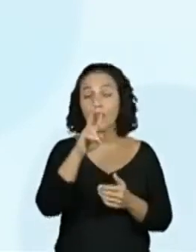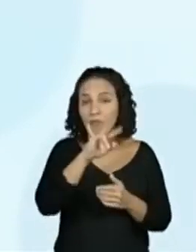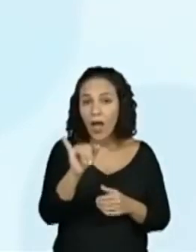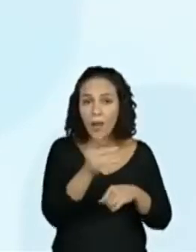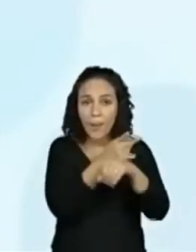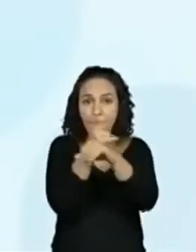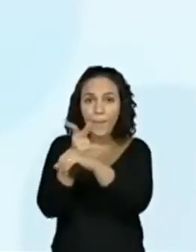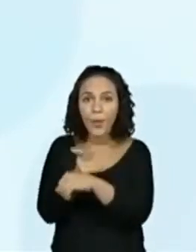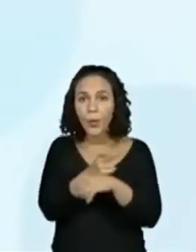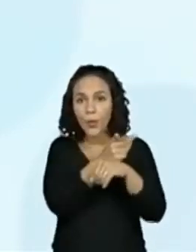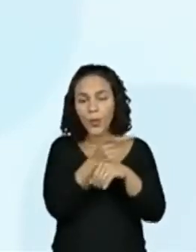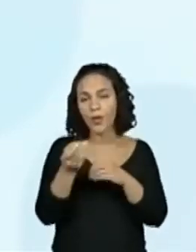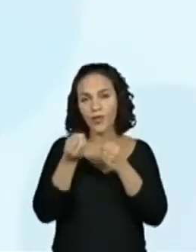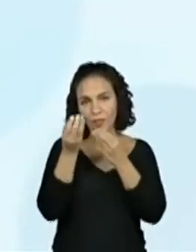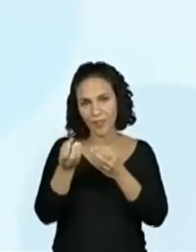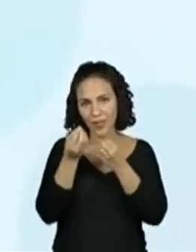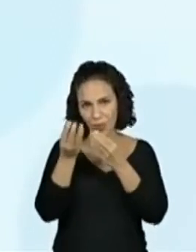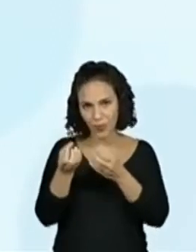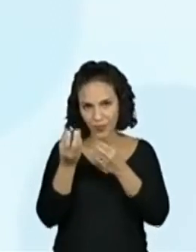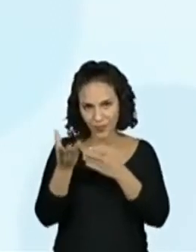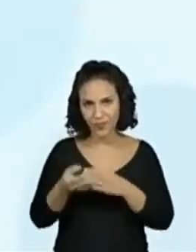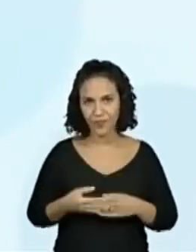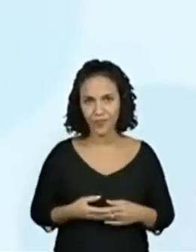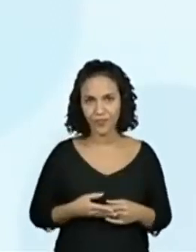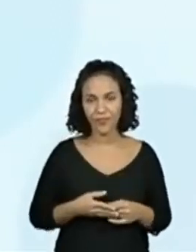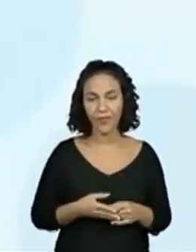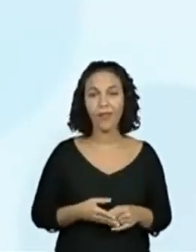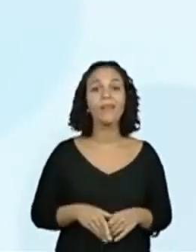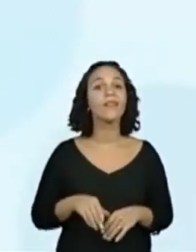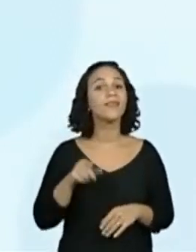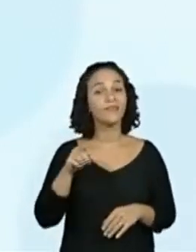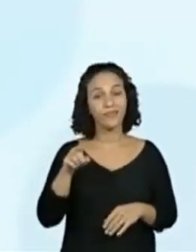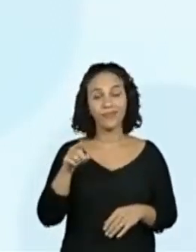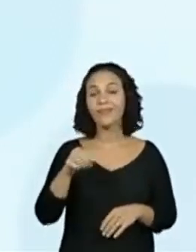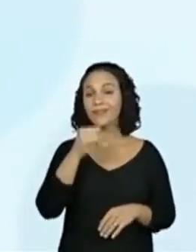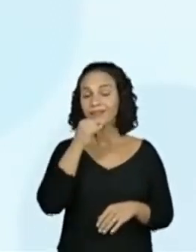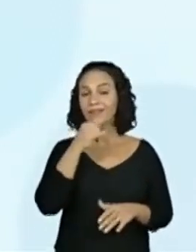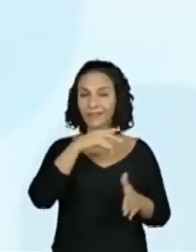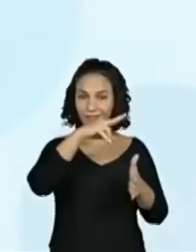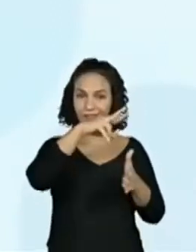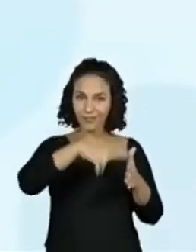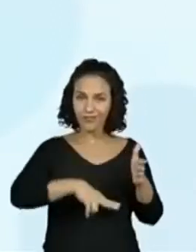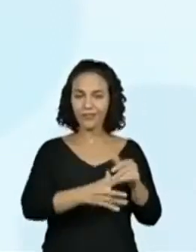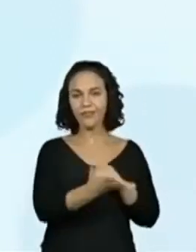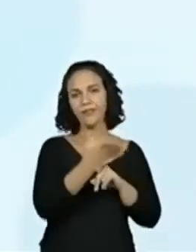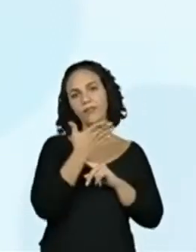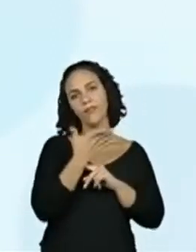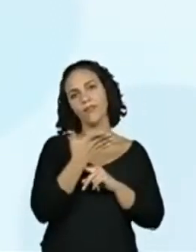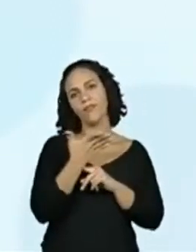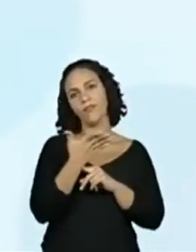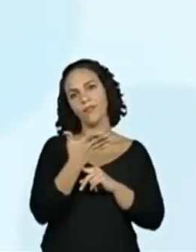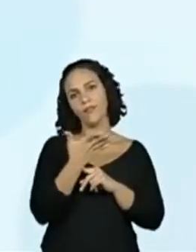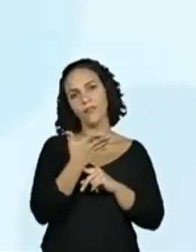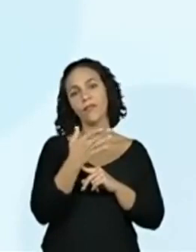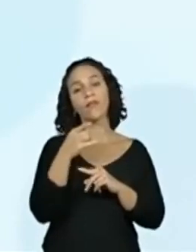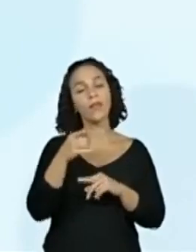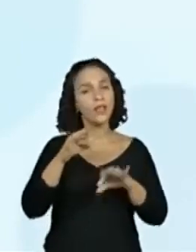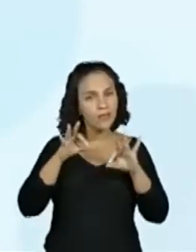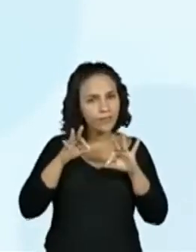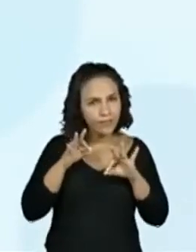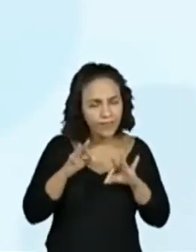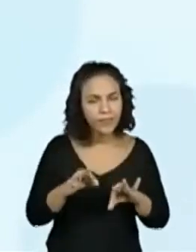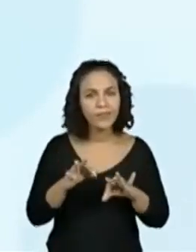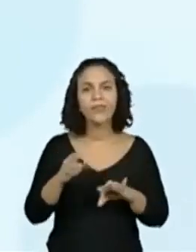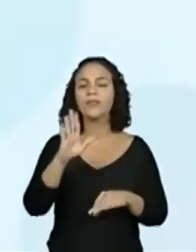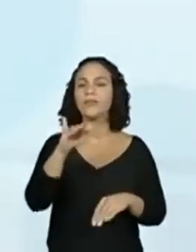Essa é uma das dicas que a leitura da ficha técnica nos traz. Que é justamente... Deixa eu falar